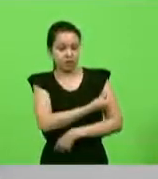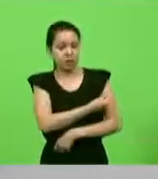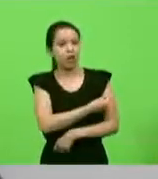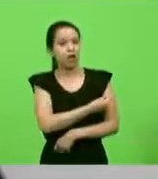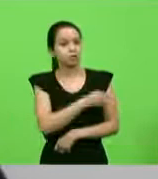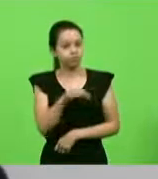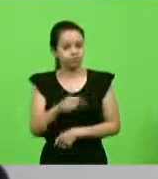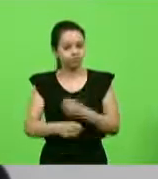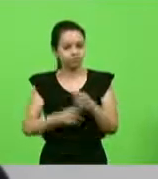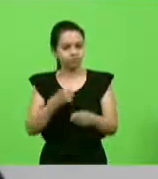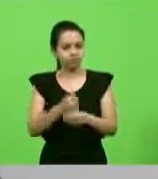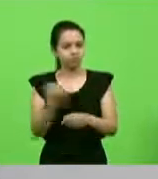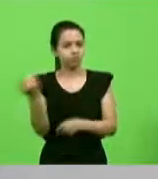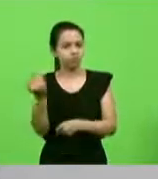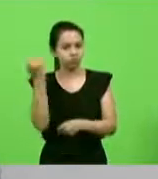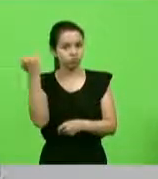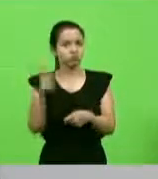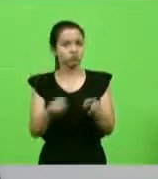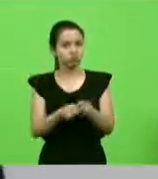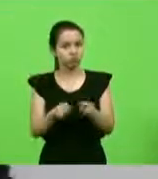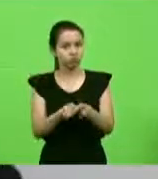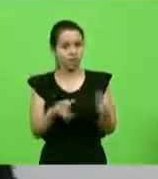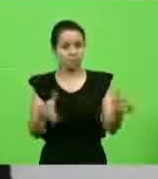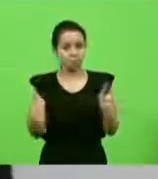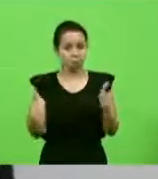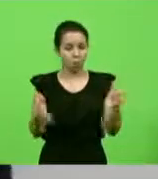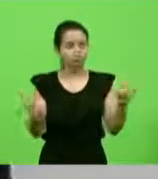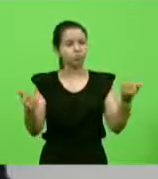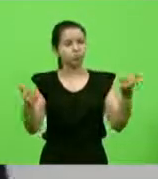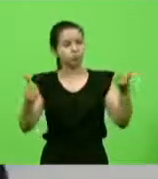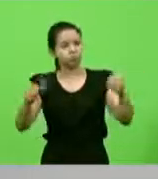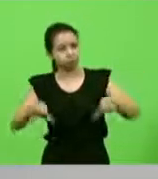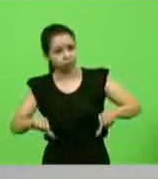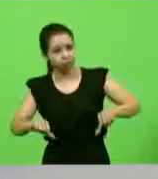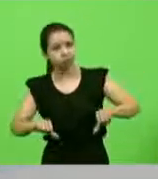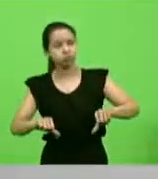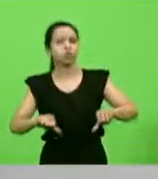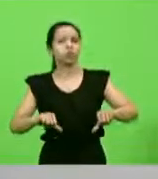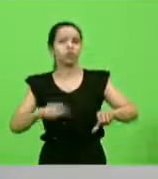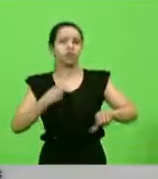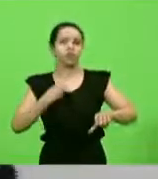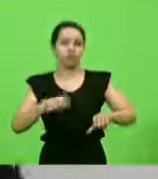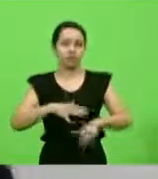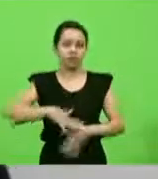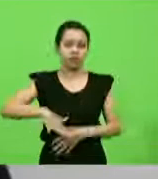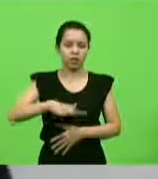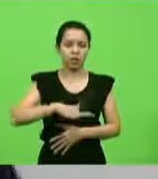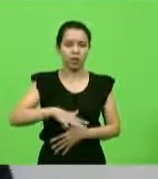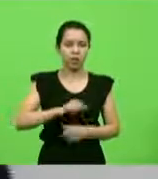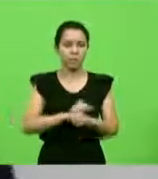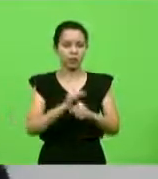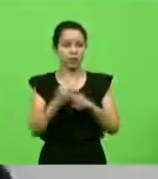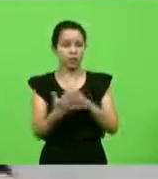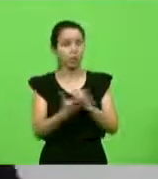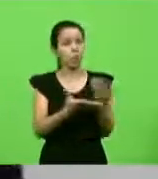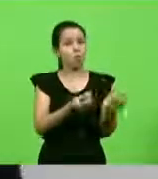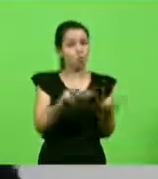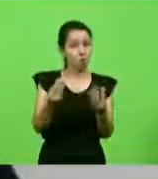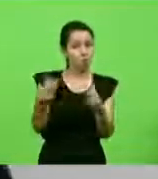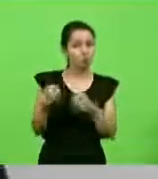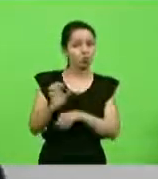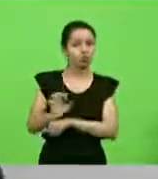importância nesse momento crítico que estamos vivendo de pandemia. Há diversos estados